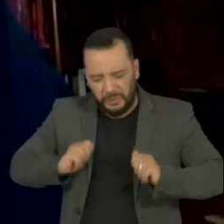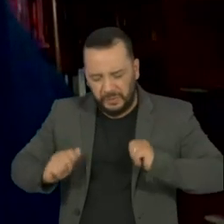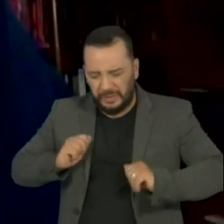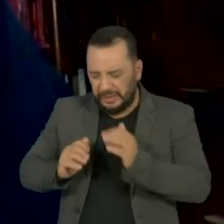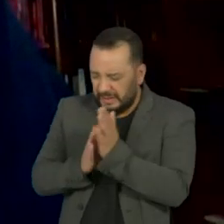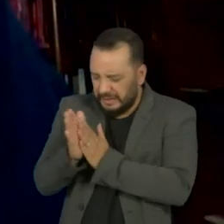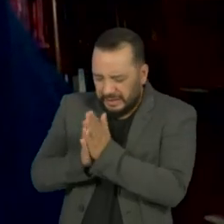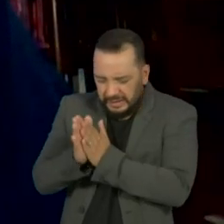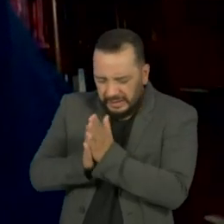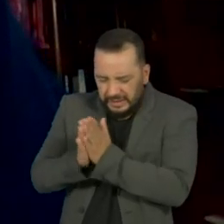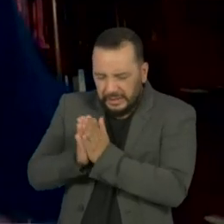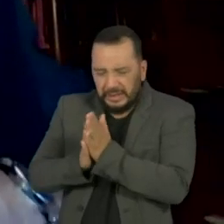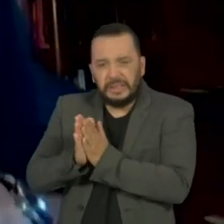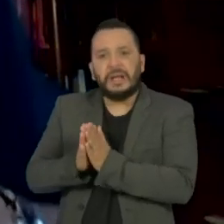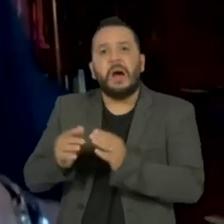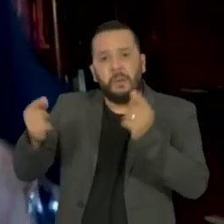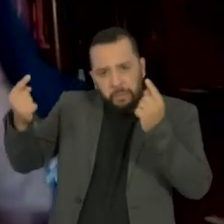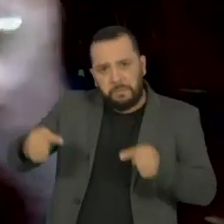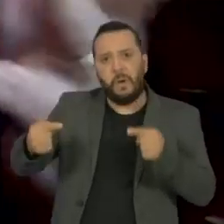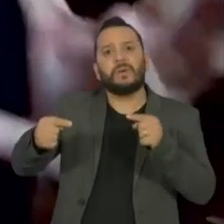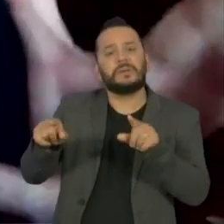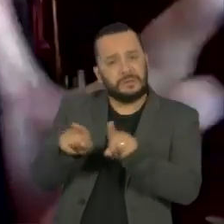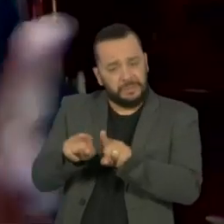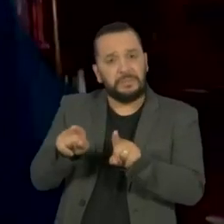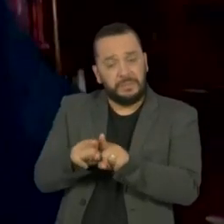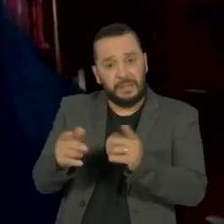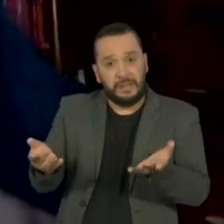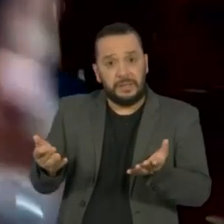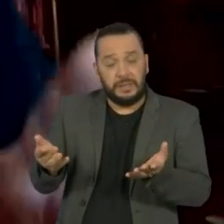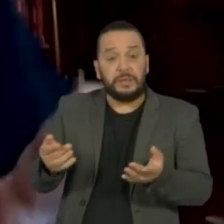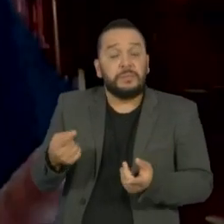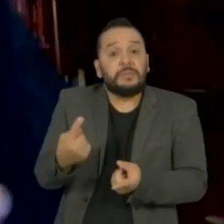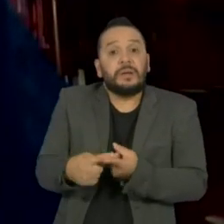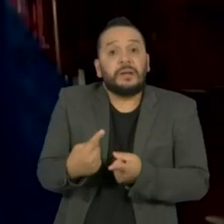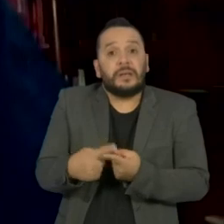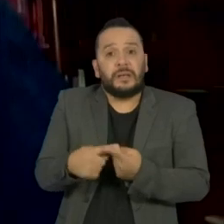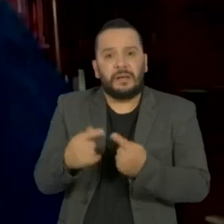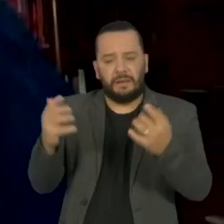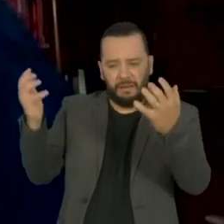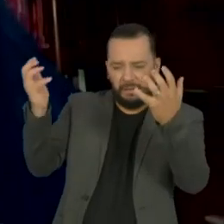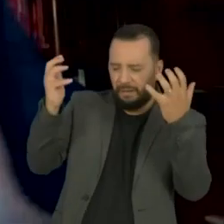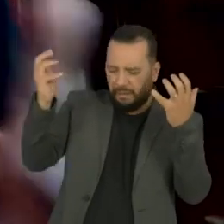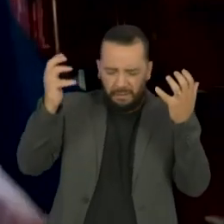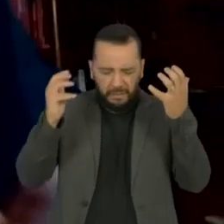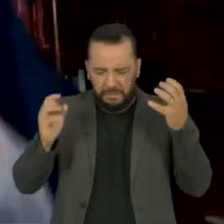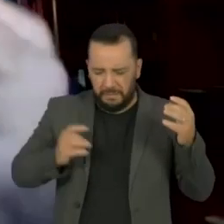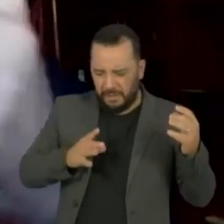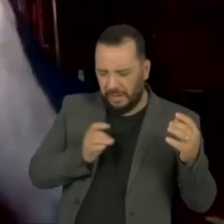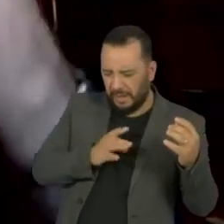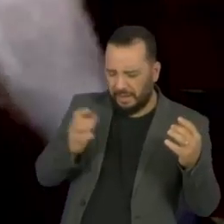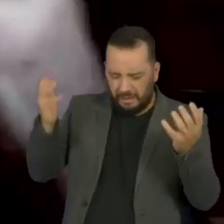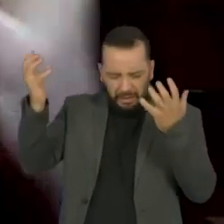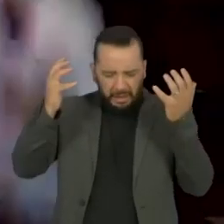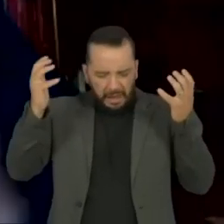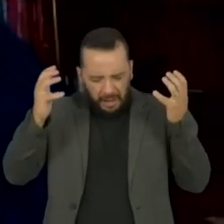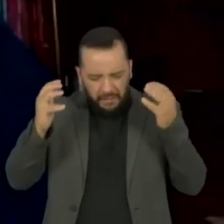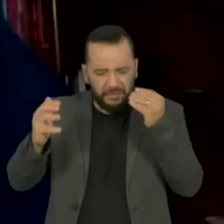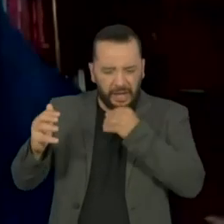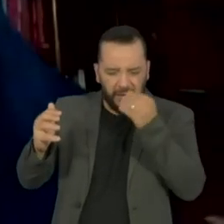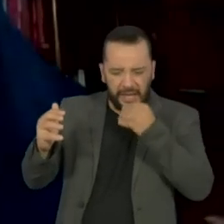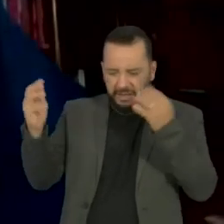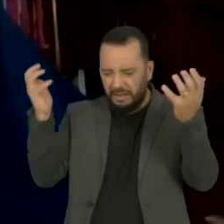O que essa situação cria é, assim, ela tira os nossos demônios, nossas vulnerabilidades, nossas